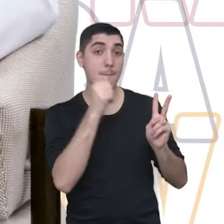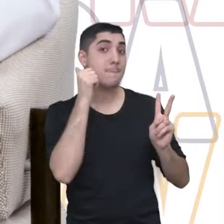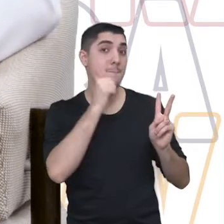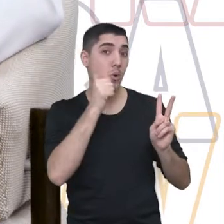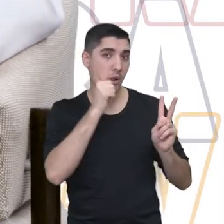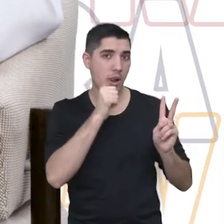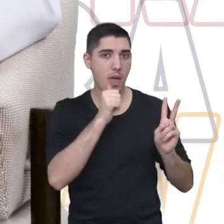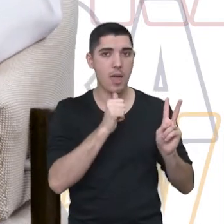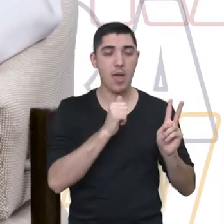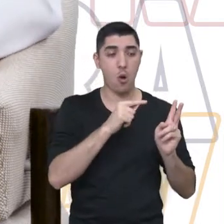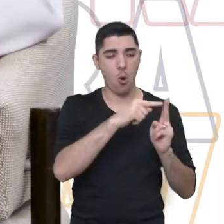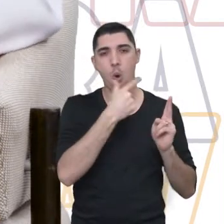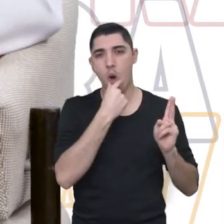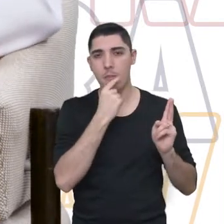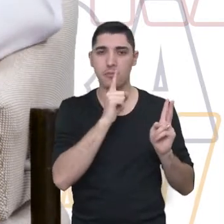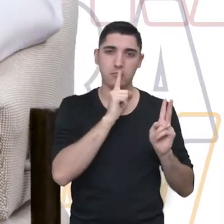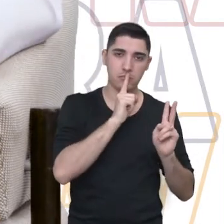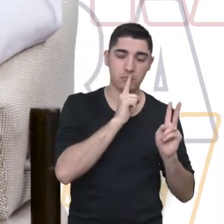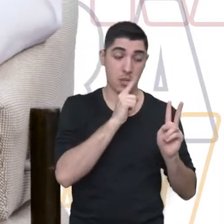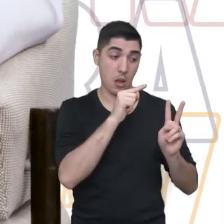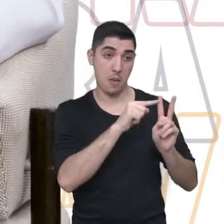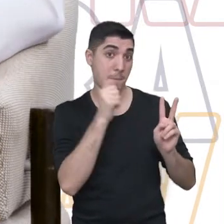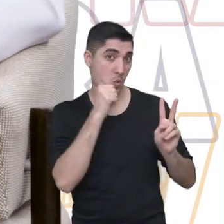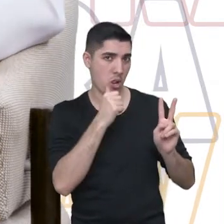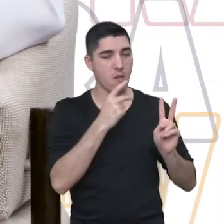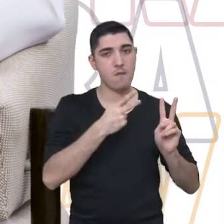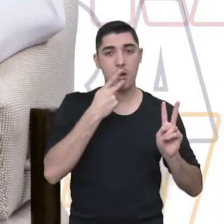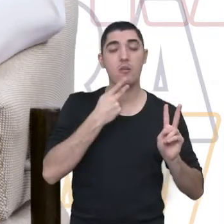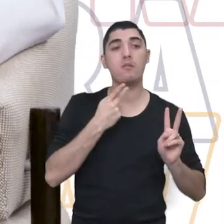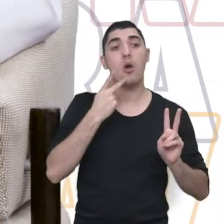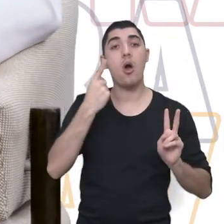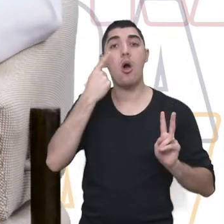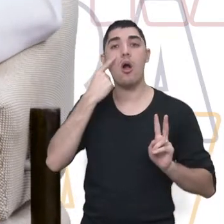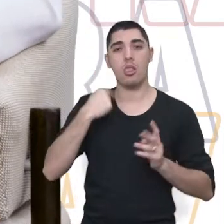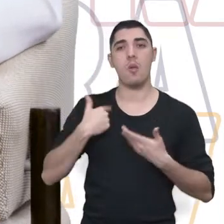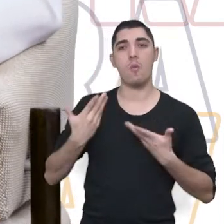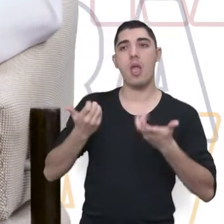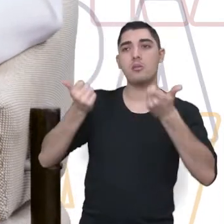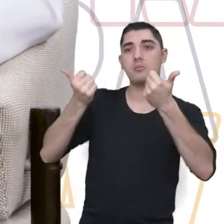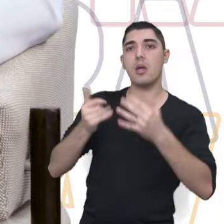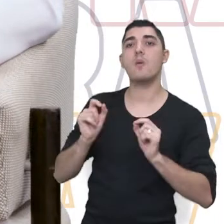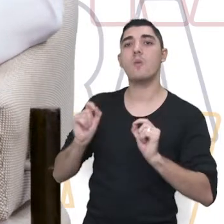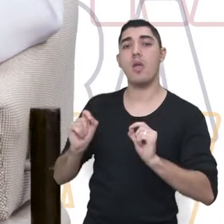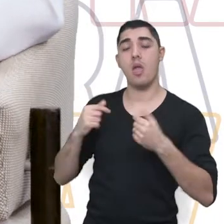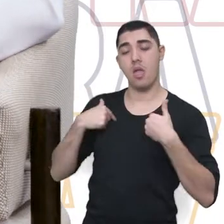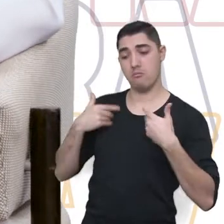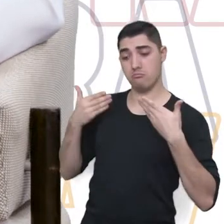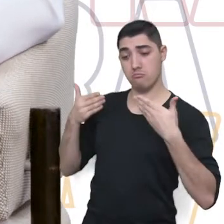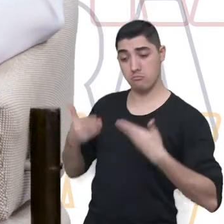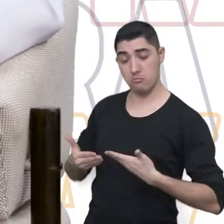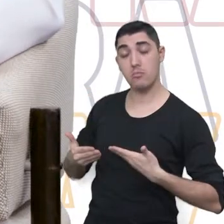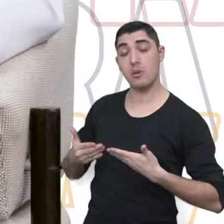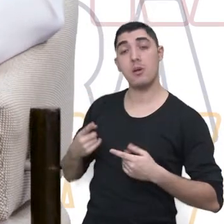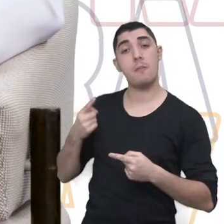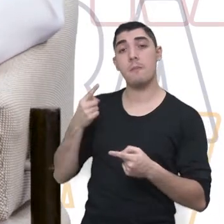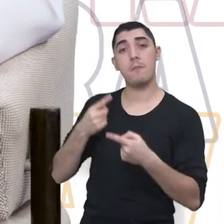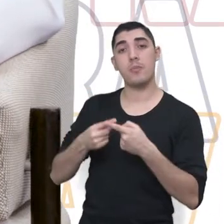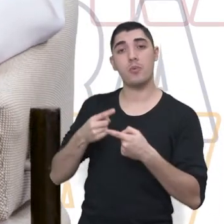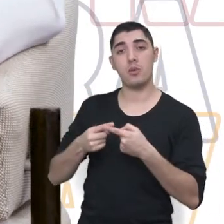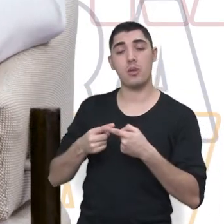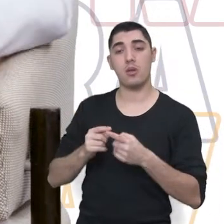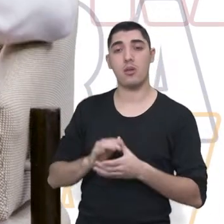marido era mais calado. A esposa falou assim, olha, eu quero deixar claro que eu estou aqui só porque